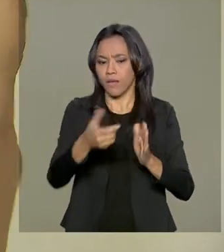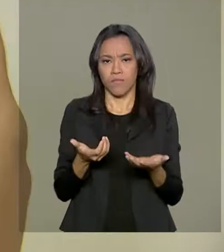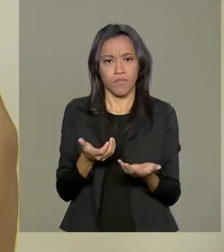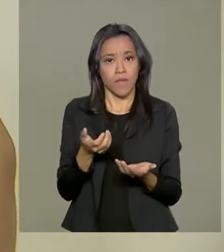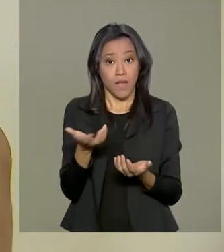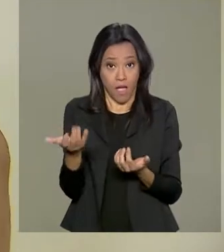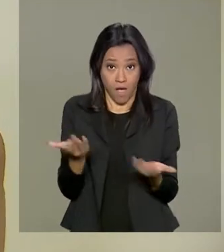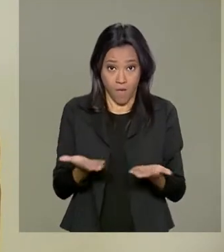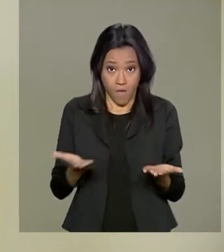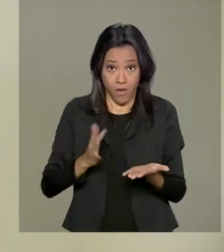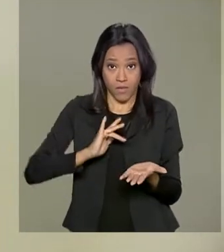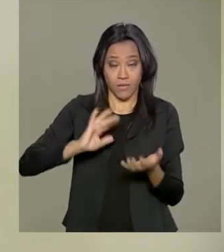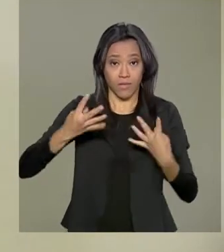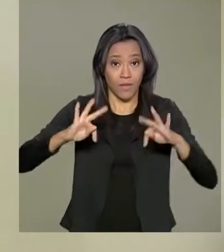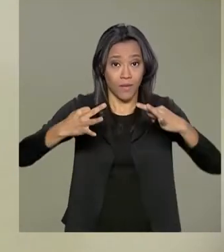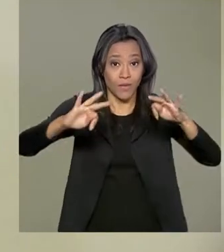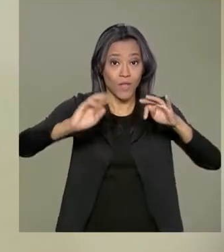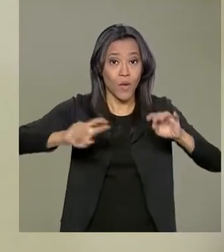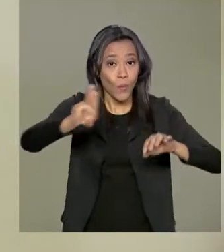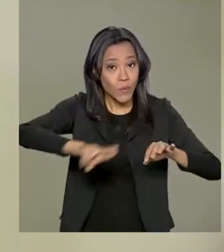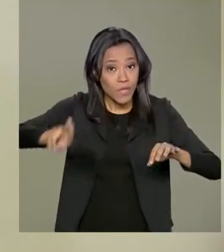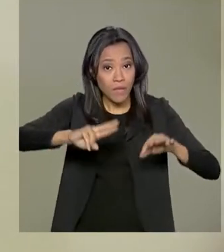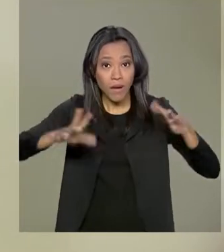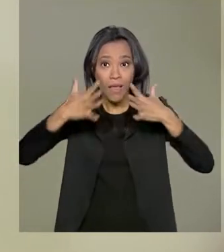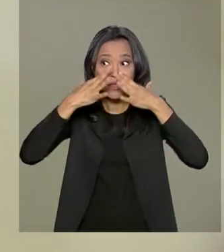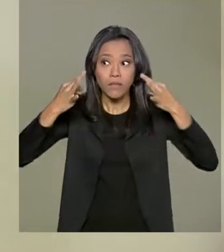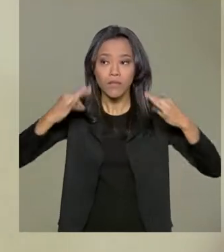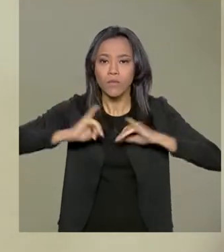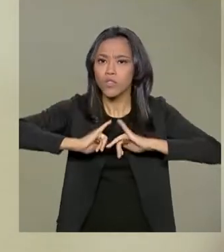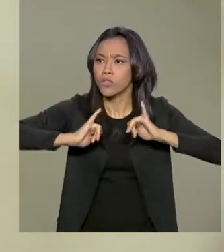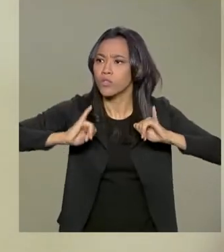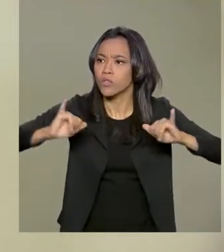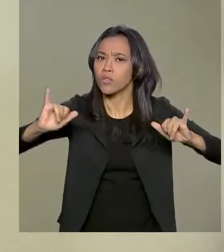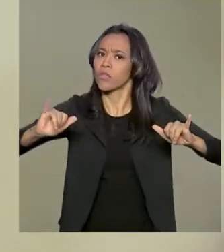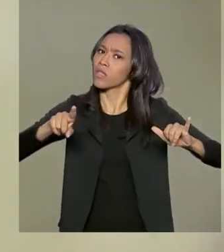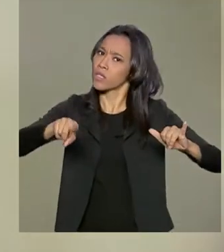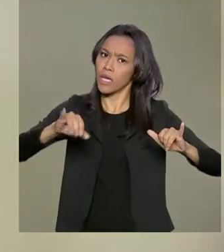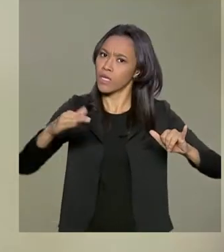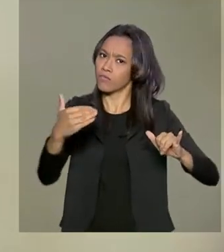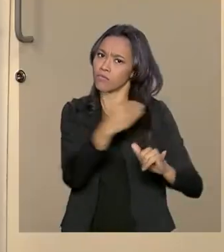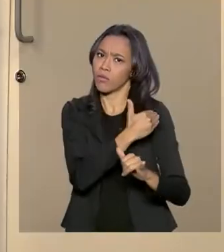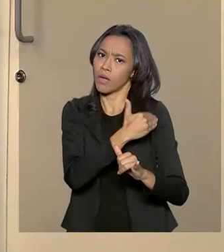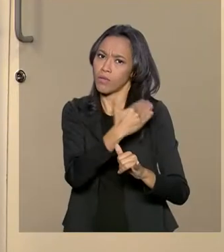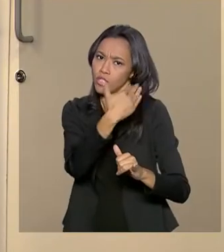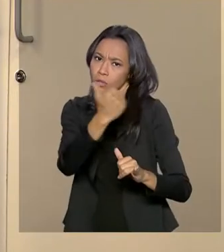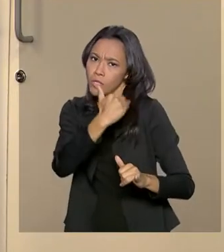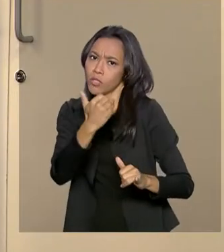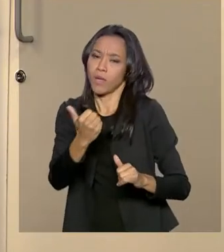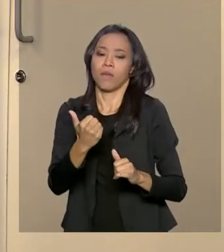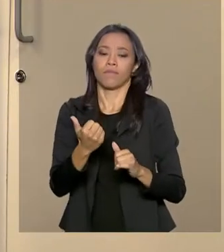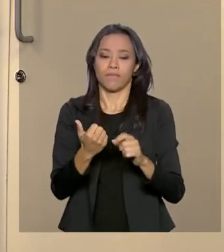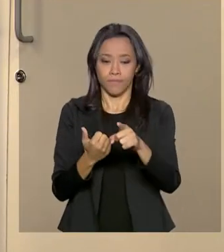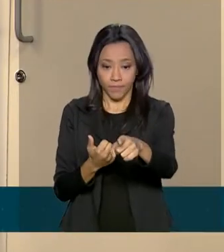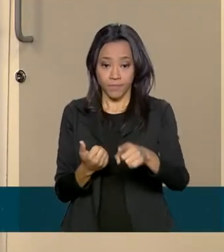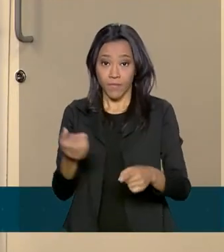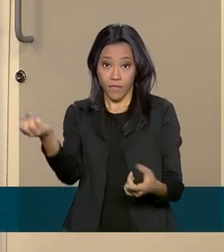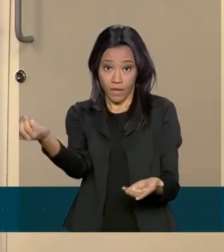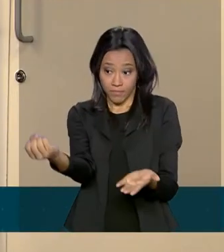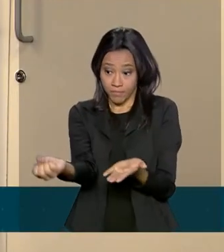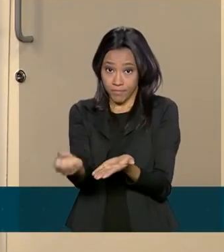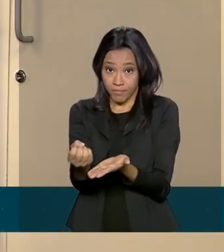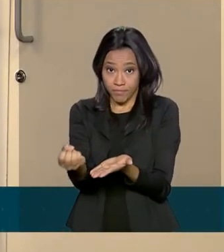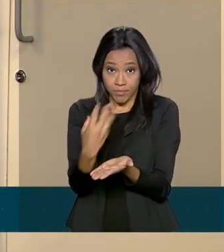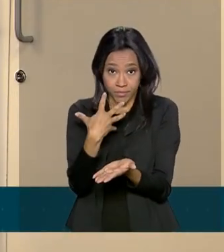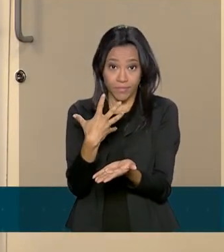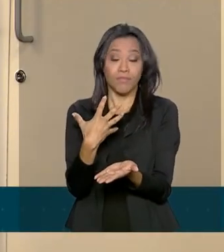passa a ser usado para alertar e até incomodar quem não atender as convocações. O aviso de risco chegando diretamente